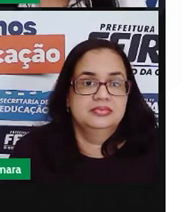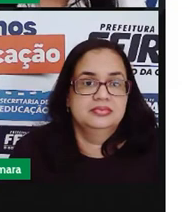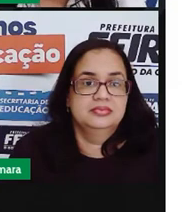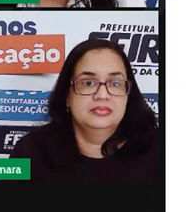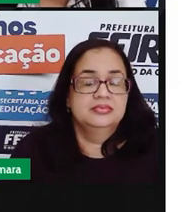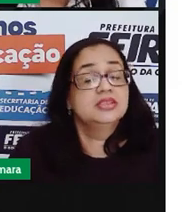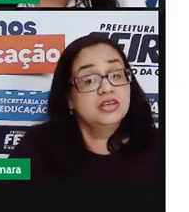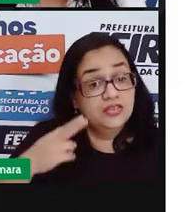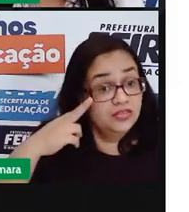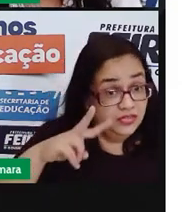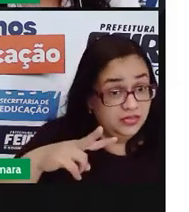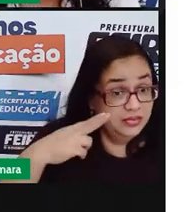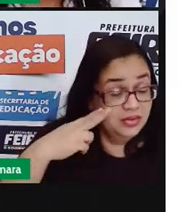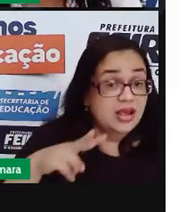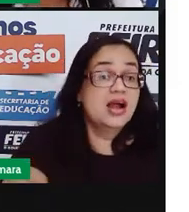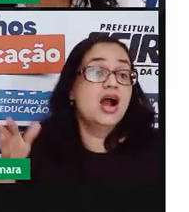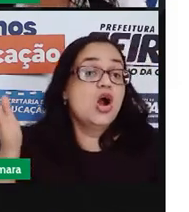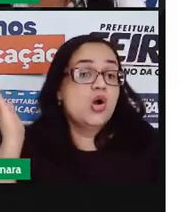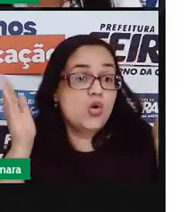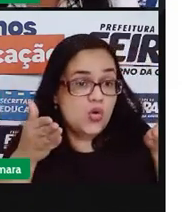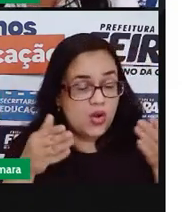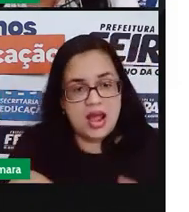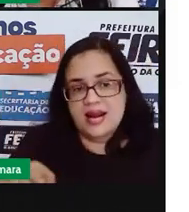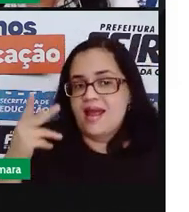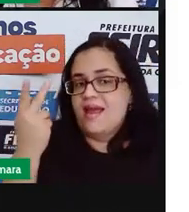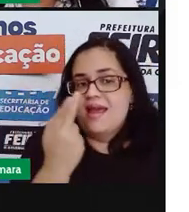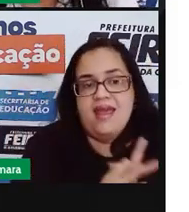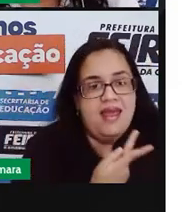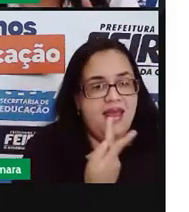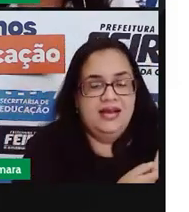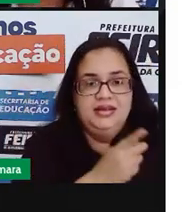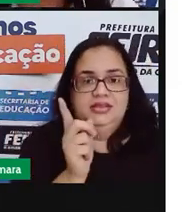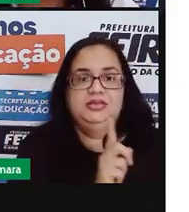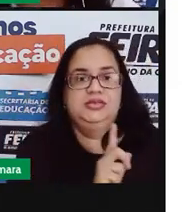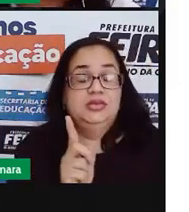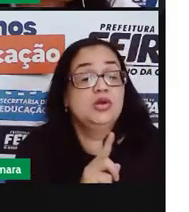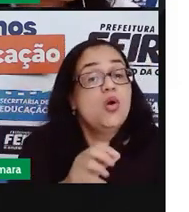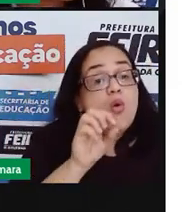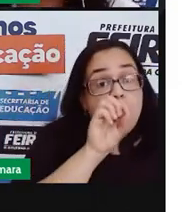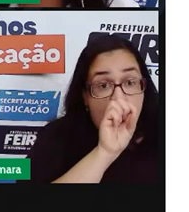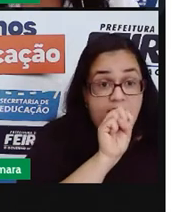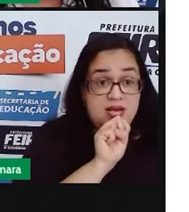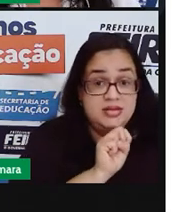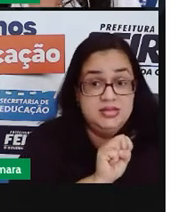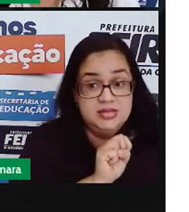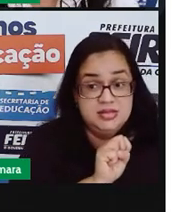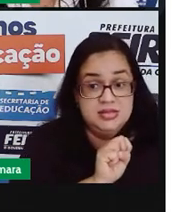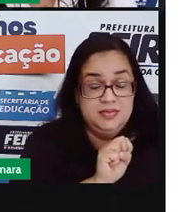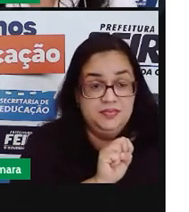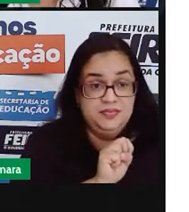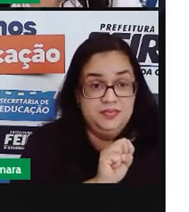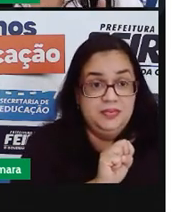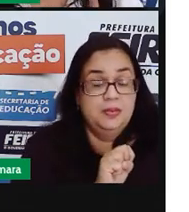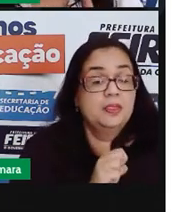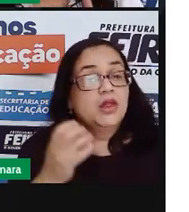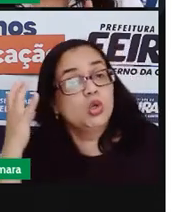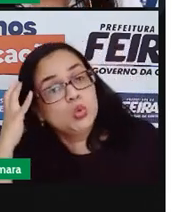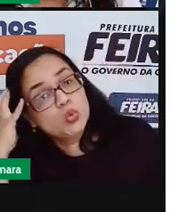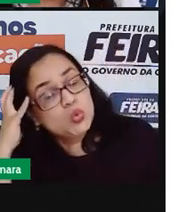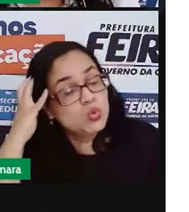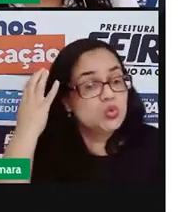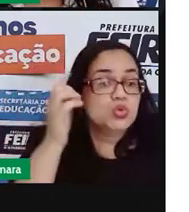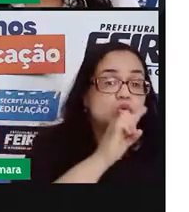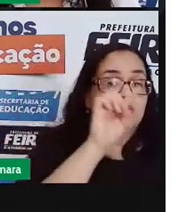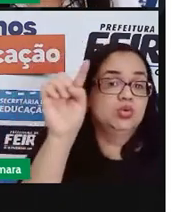Viu? Agora você não erra mais. O S com som de